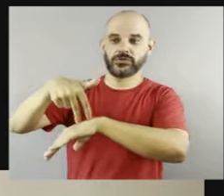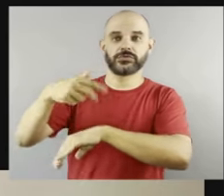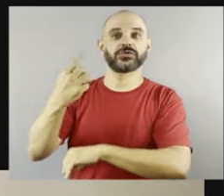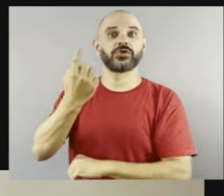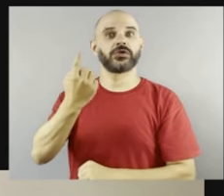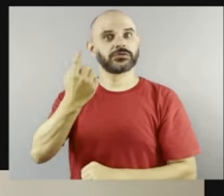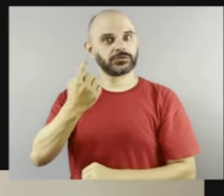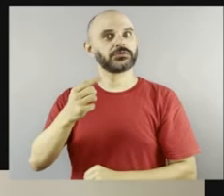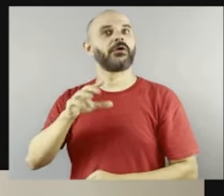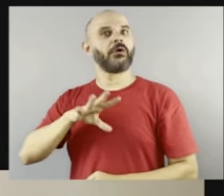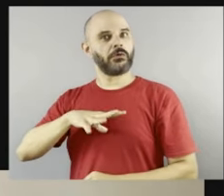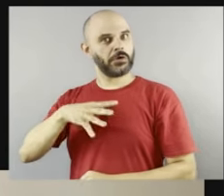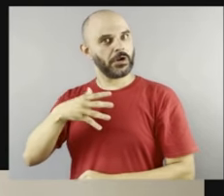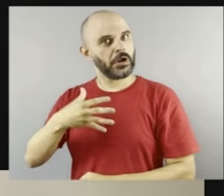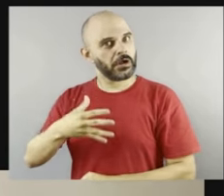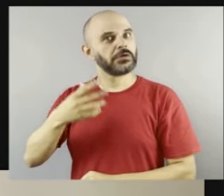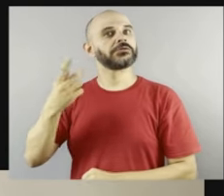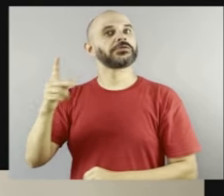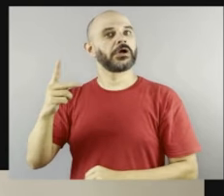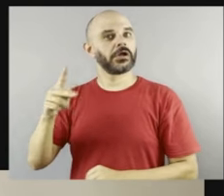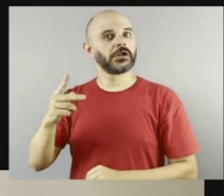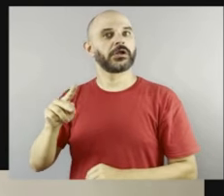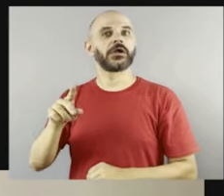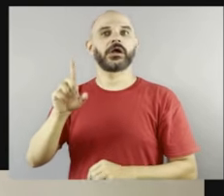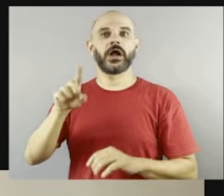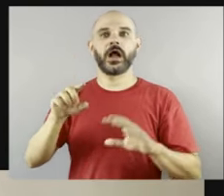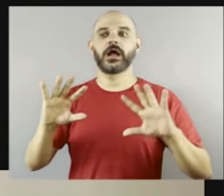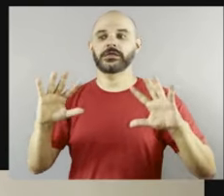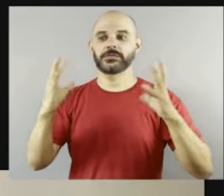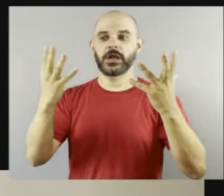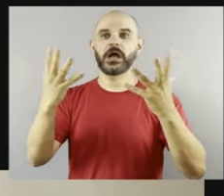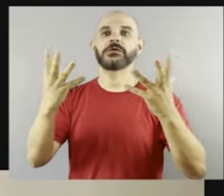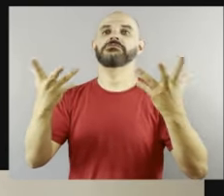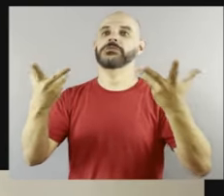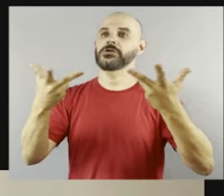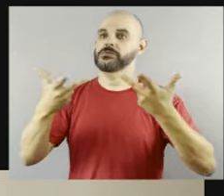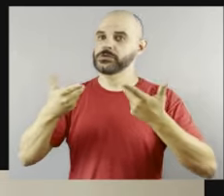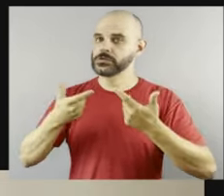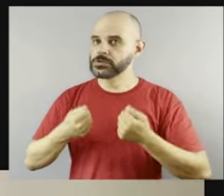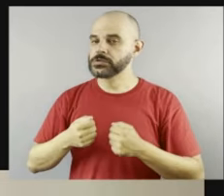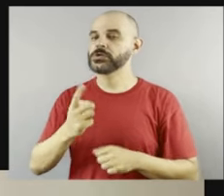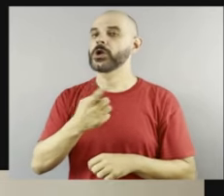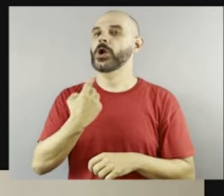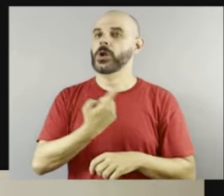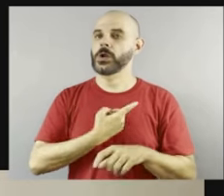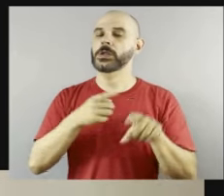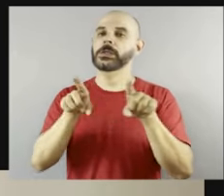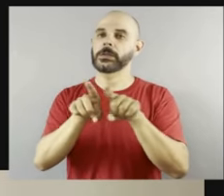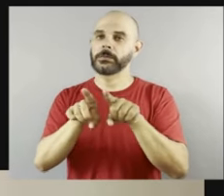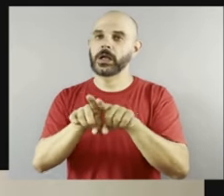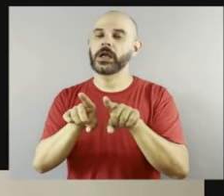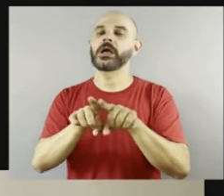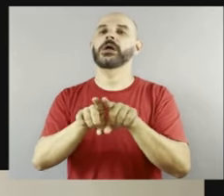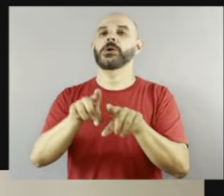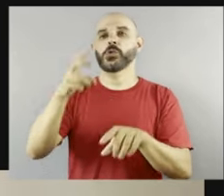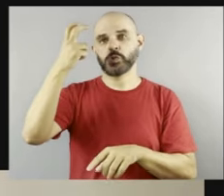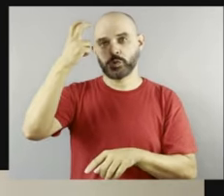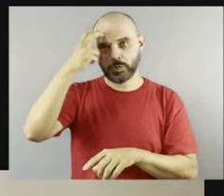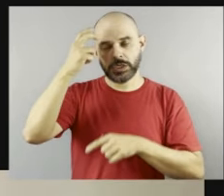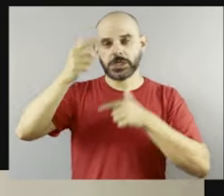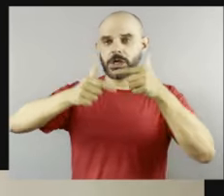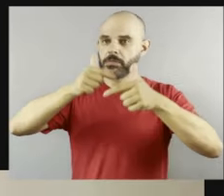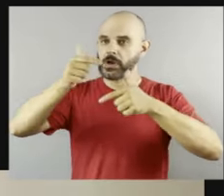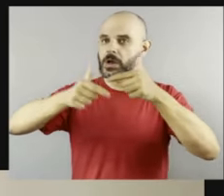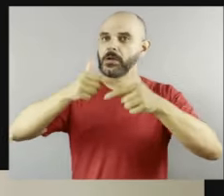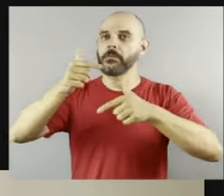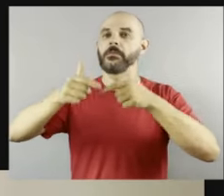E é um espetáculo muito rico que nós também, culturalmente, trabalhamos para que mais pessoas sejam alcançadas